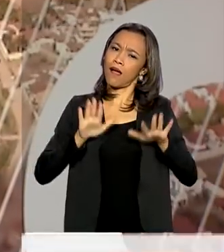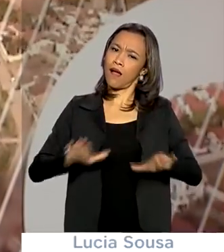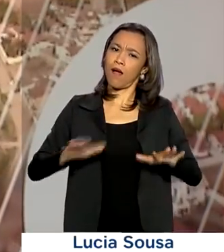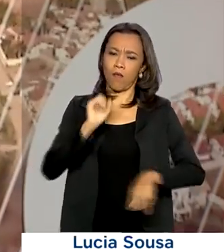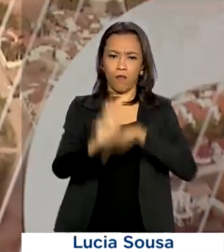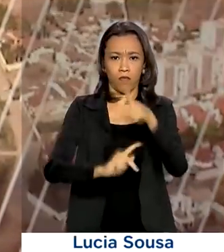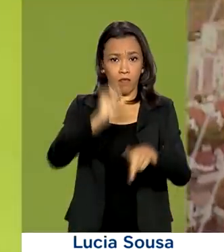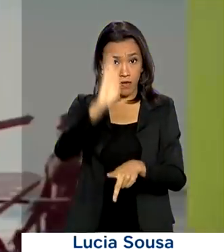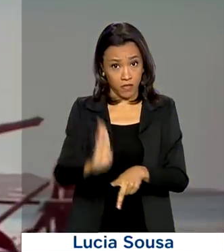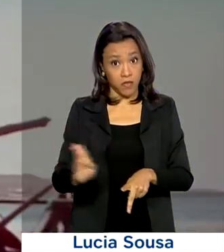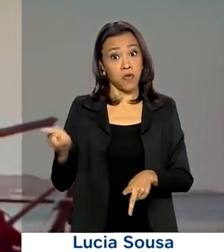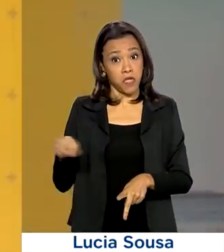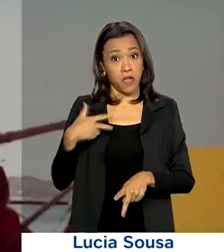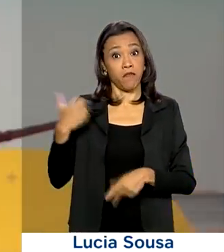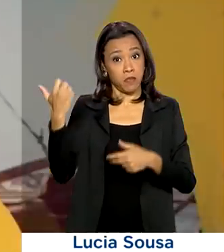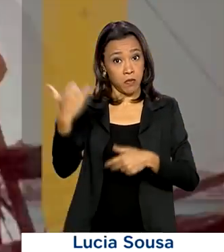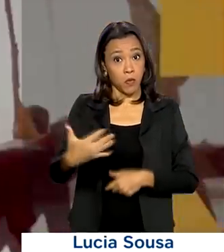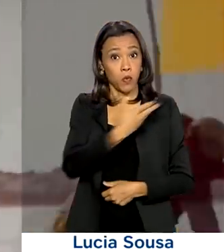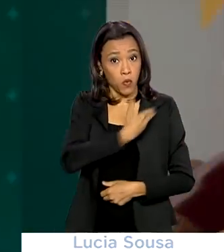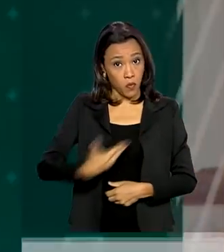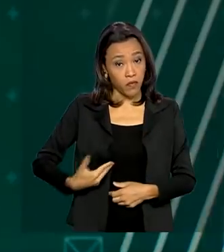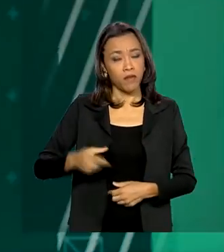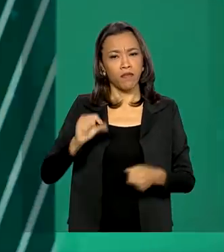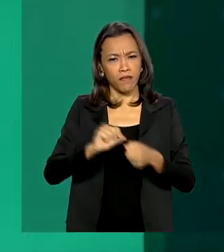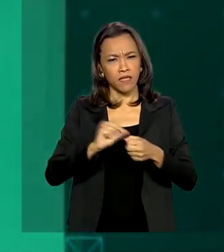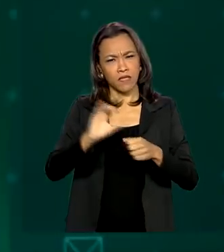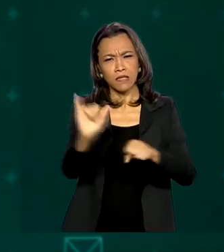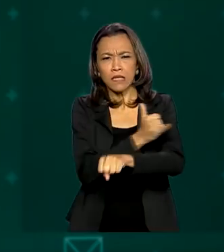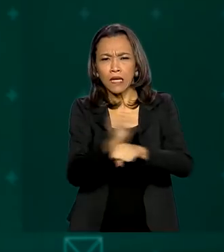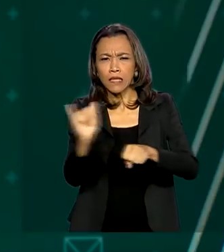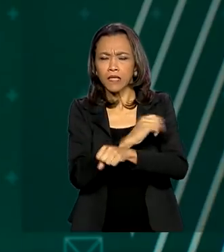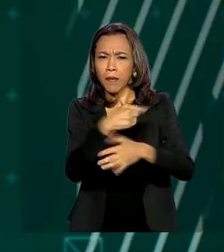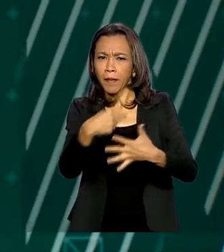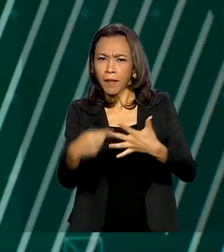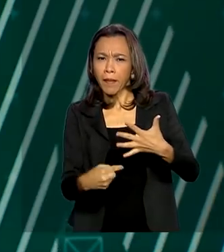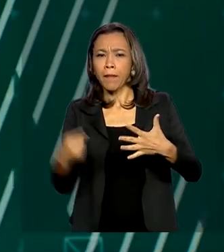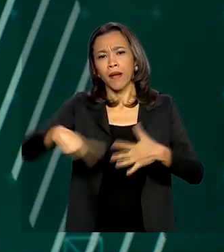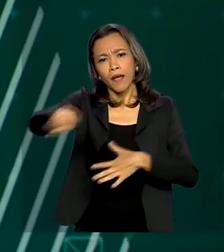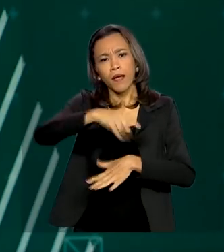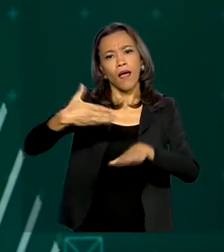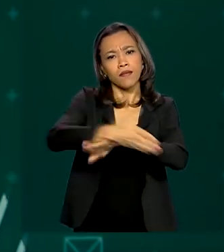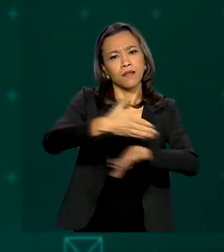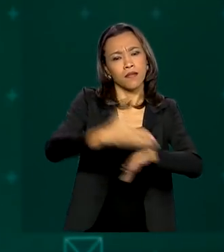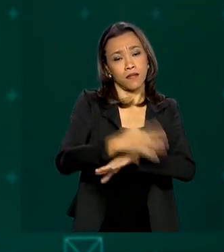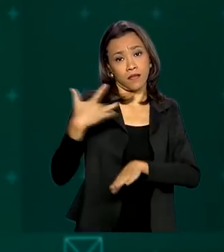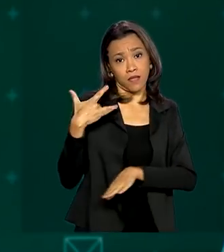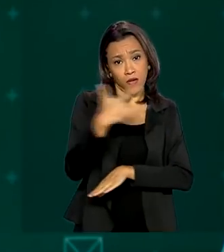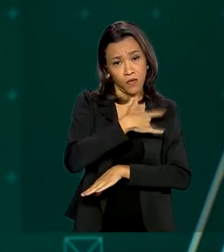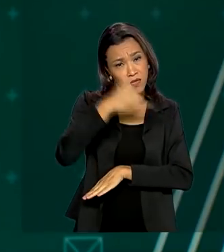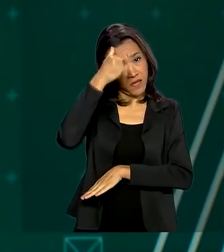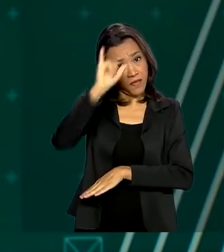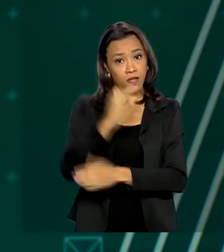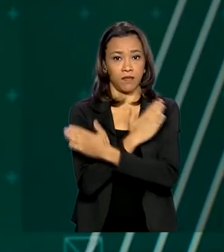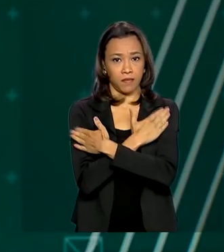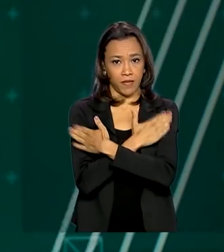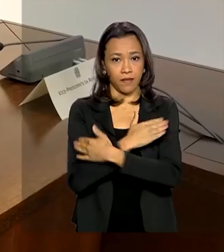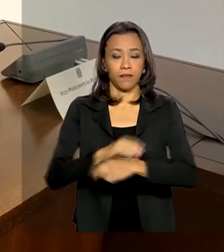destacou que o governo vem tomando todas as medidas para garantir o acesso à saúde e evitar o desemprego.